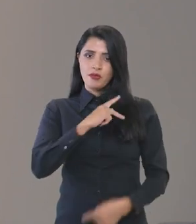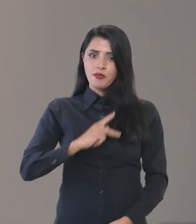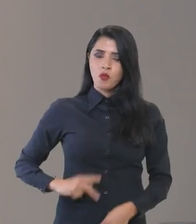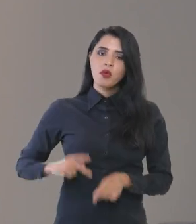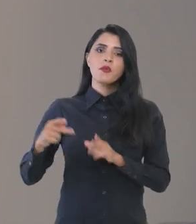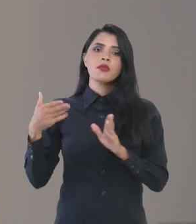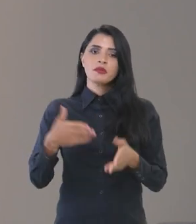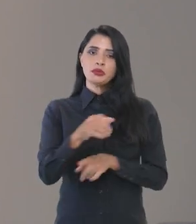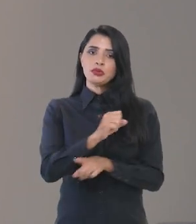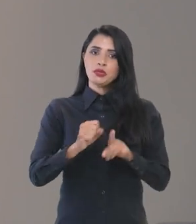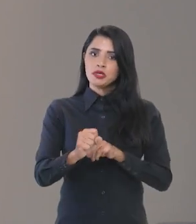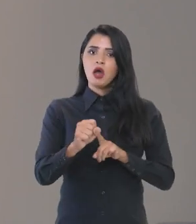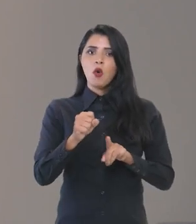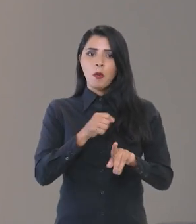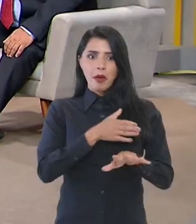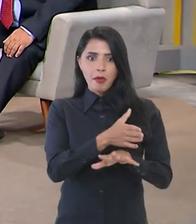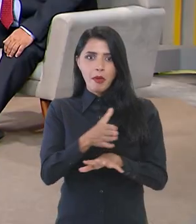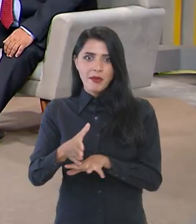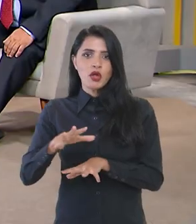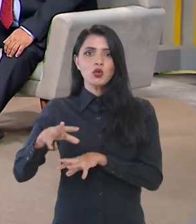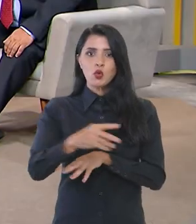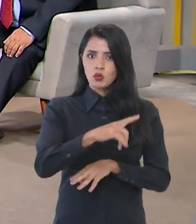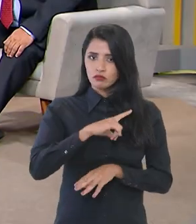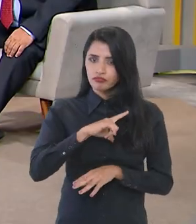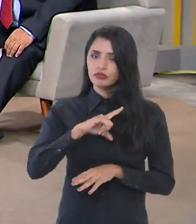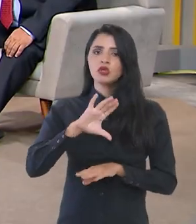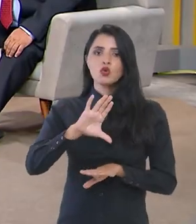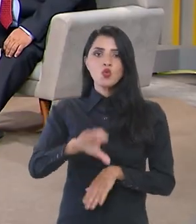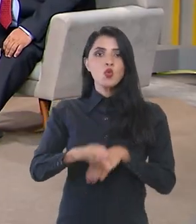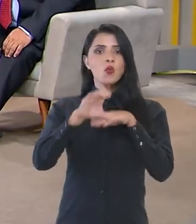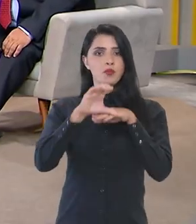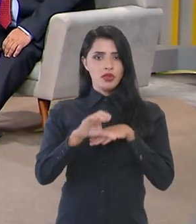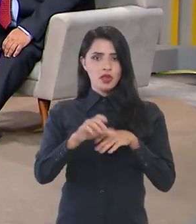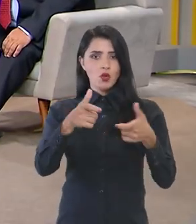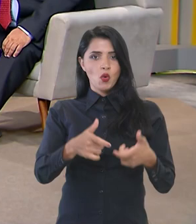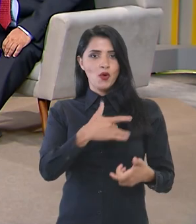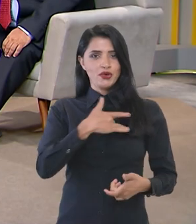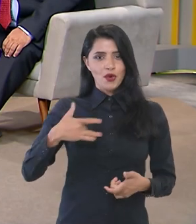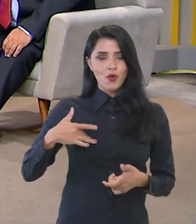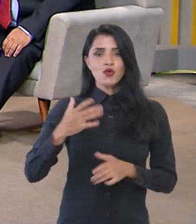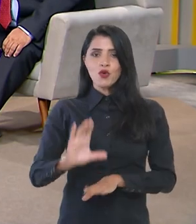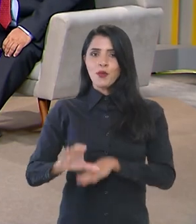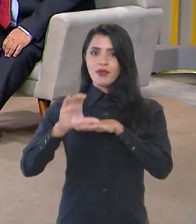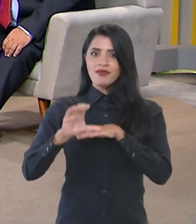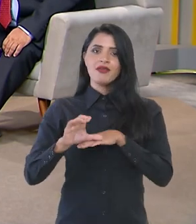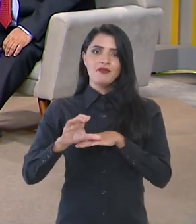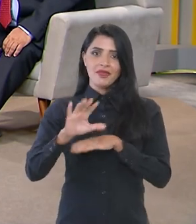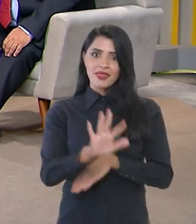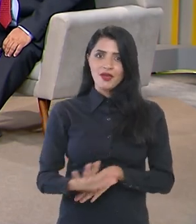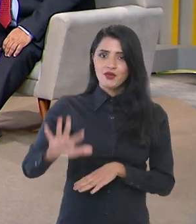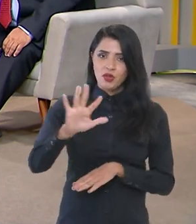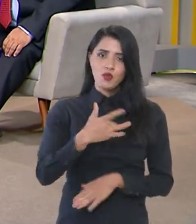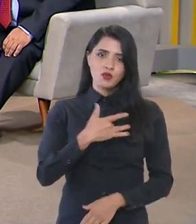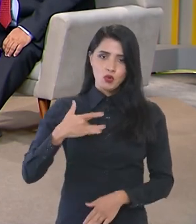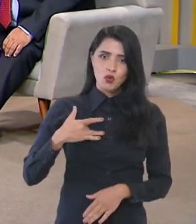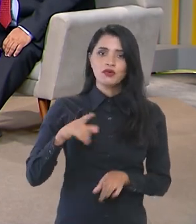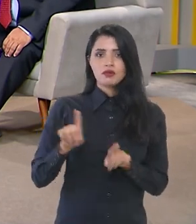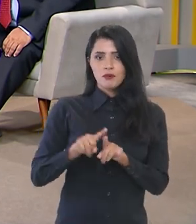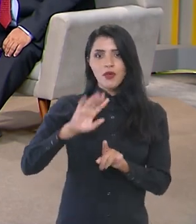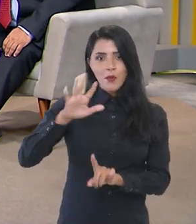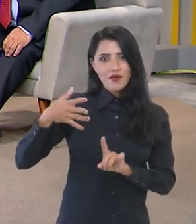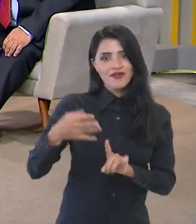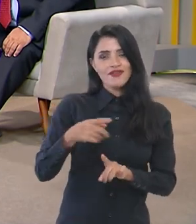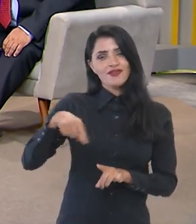participação social em todas as instâncias, do Comitê Local de Saúde ao Comitê Nacional de Saúde. Inclusive, em